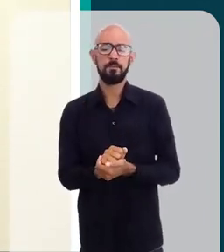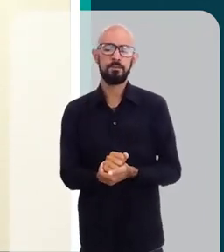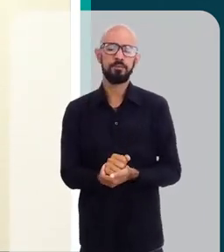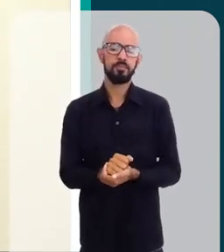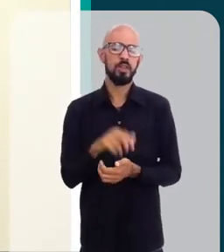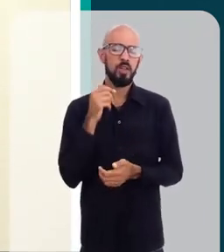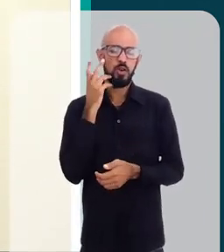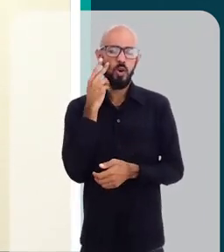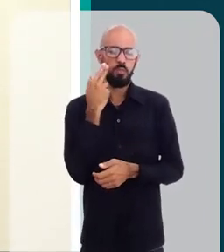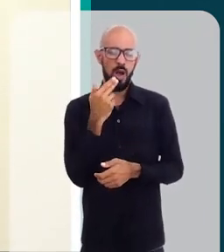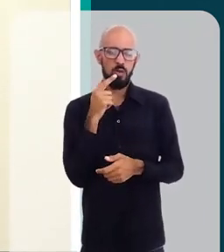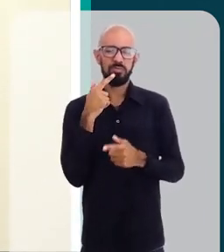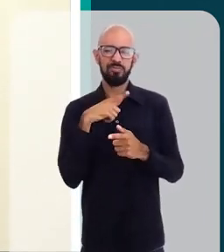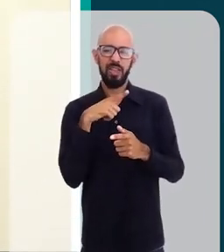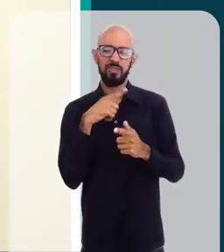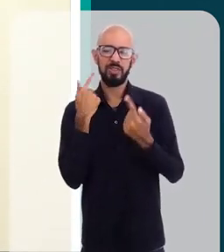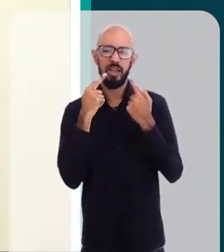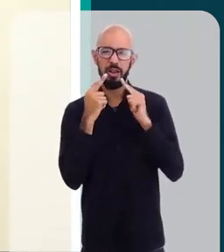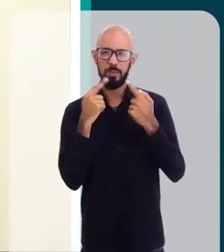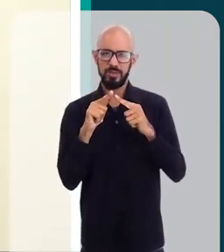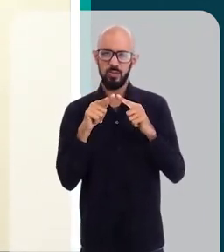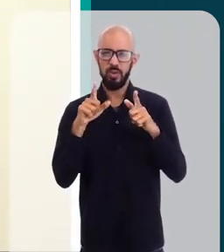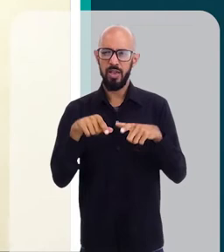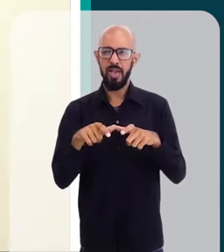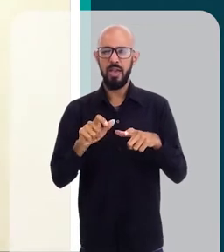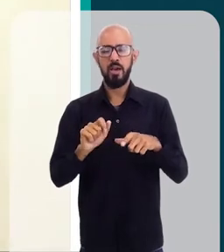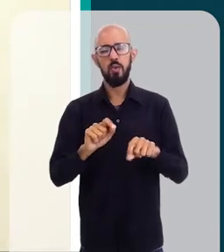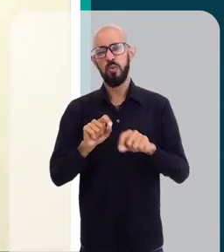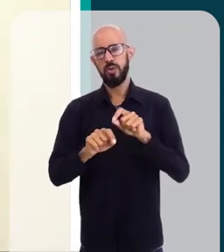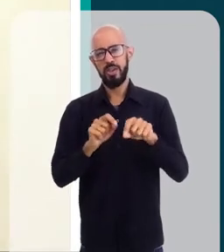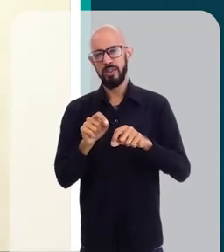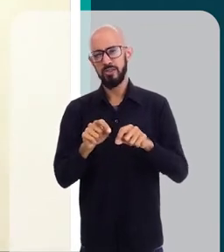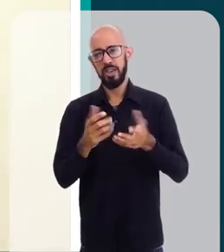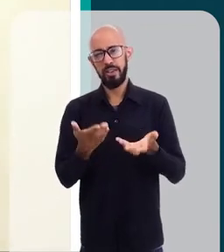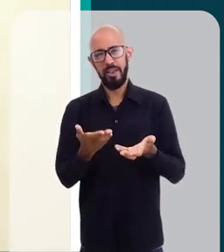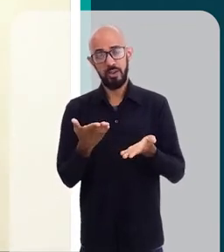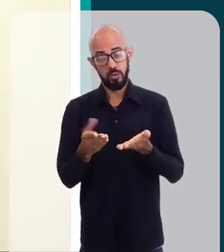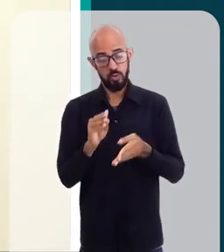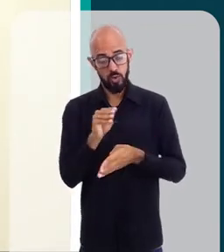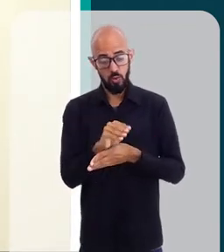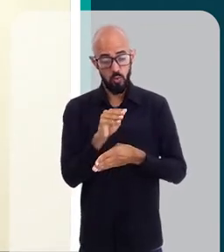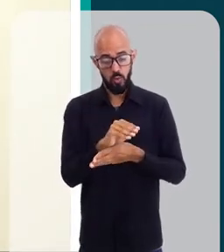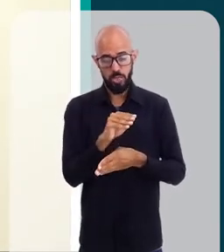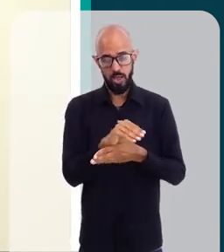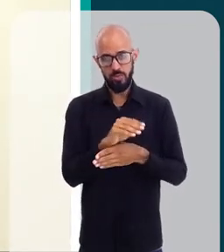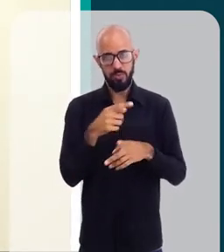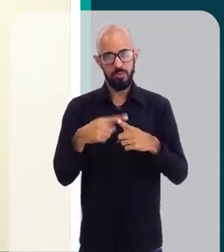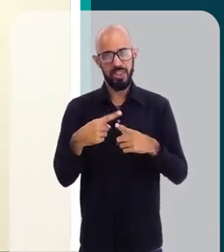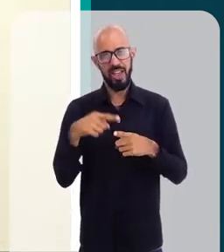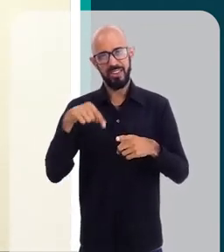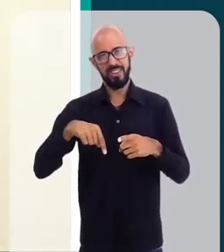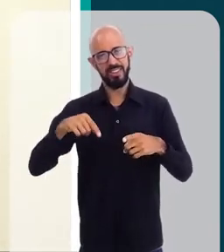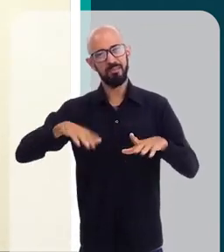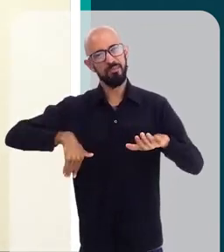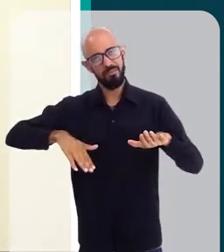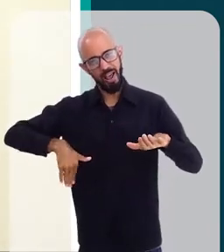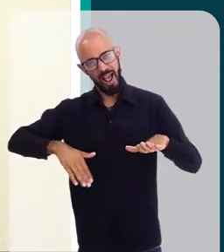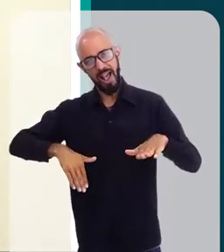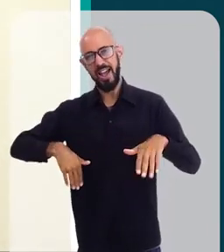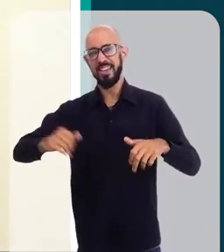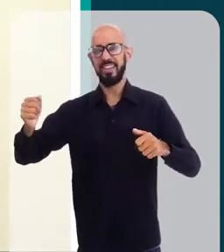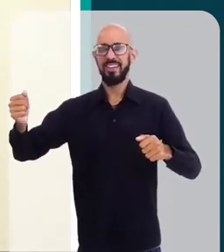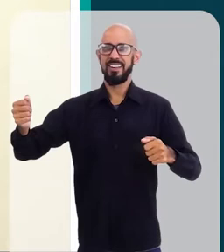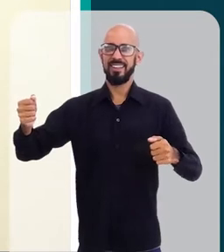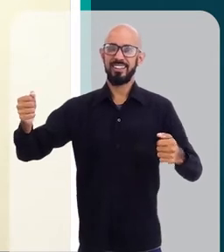muito comum e geralmente é uma área que as pessoas querem tratar bem, porque nós somos um país tropical, as